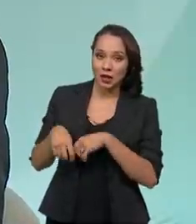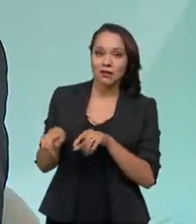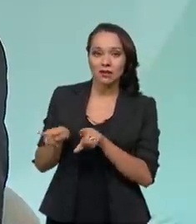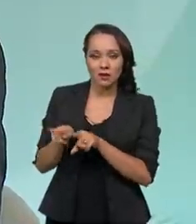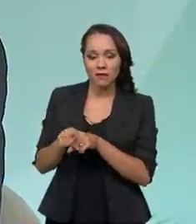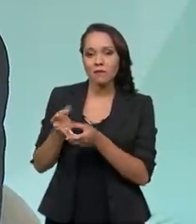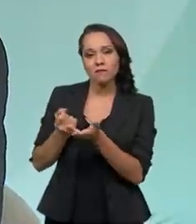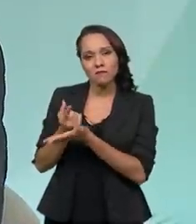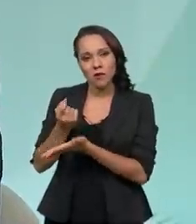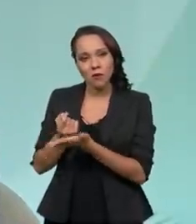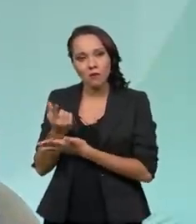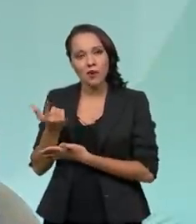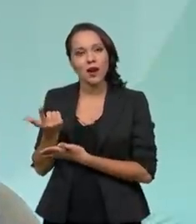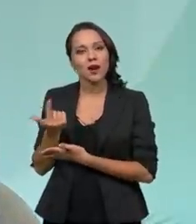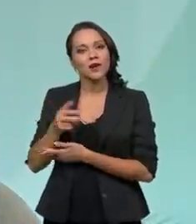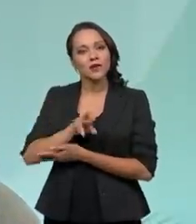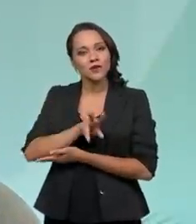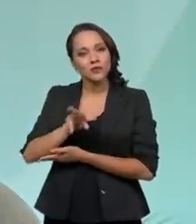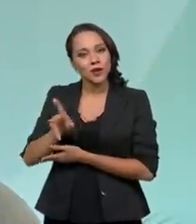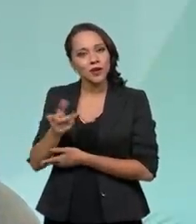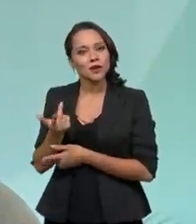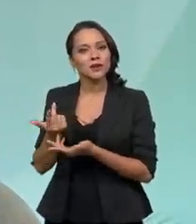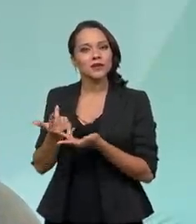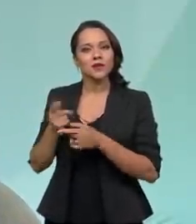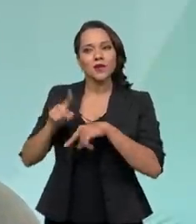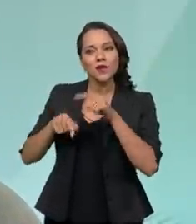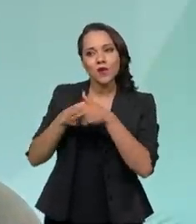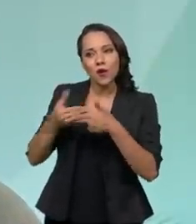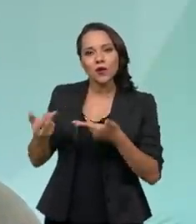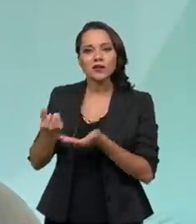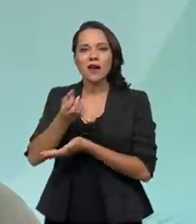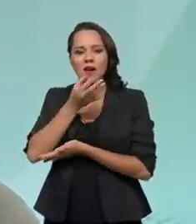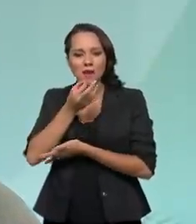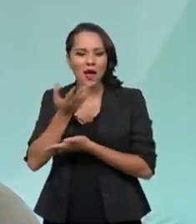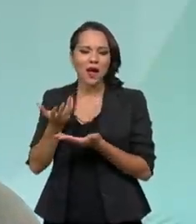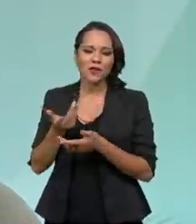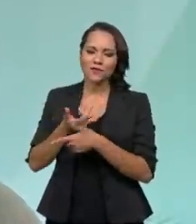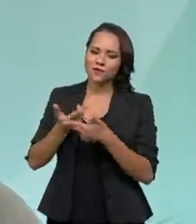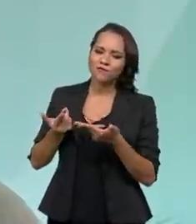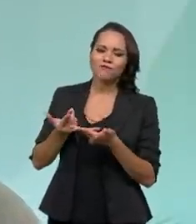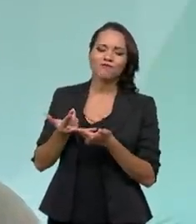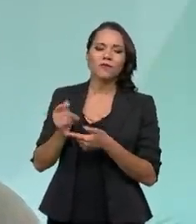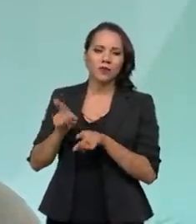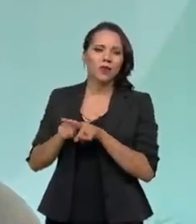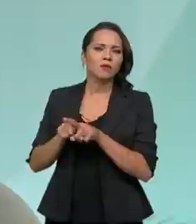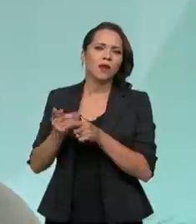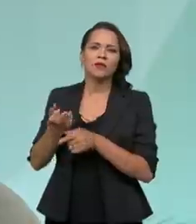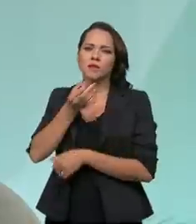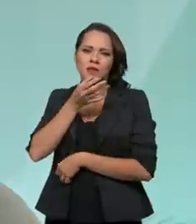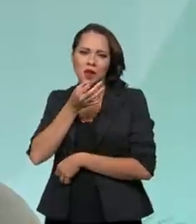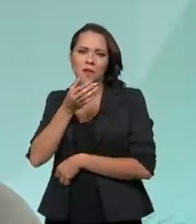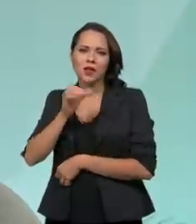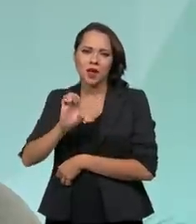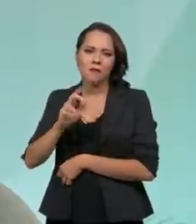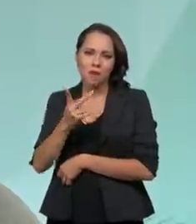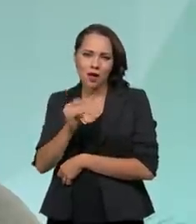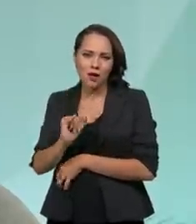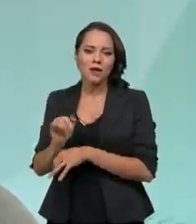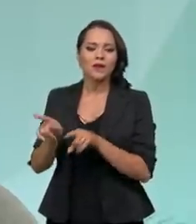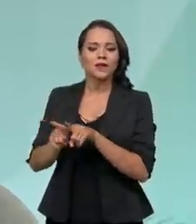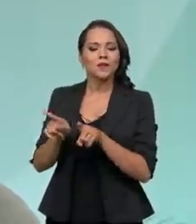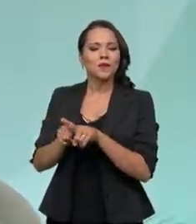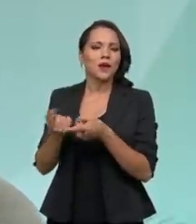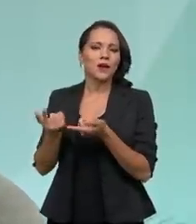para comprar diversos equipamentos, que serviram, insumos, em termos de medicamento e EPI, e também